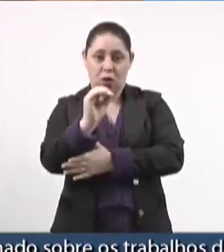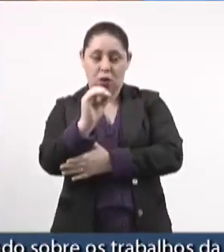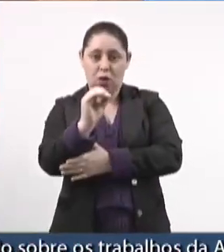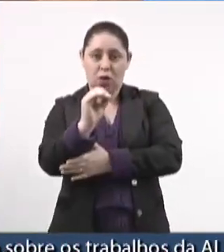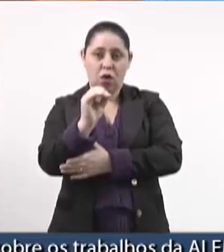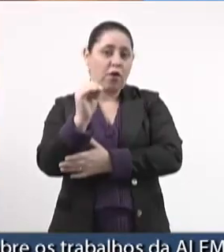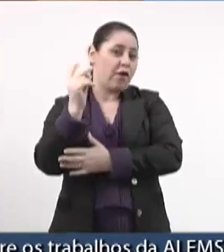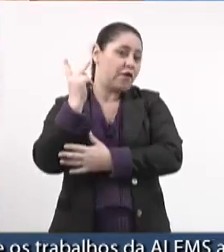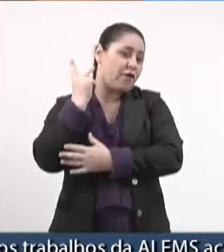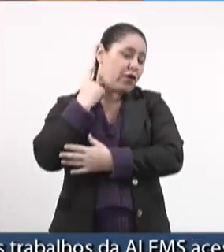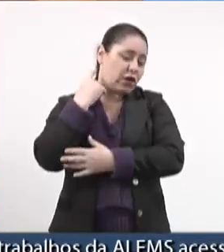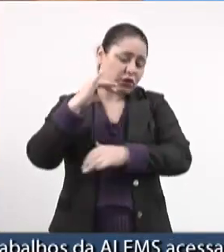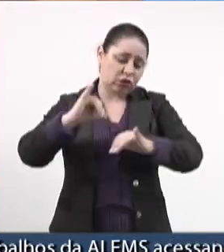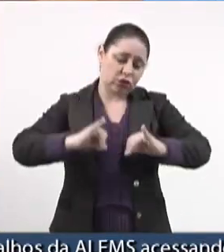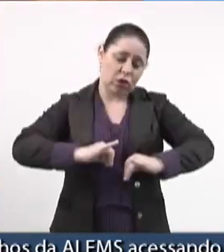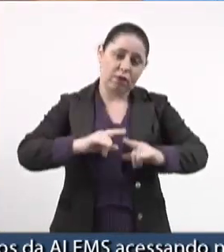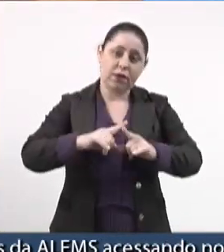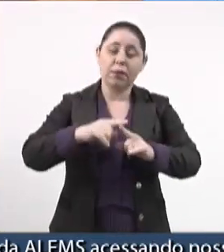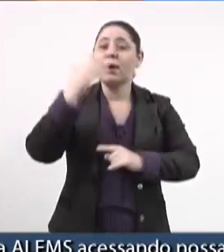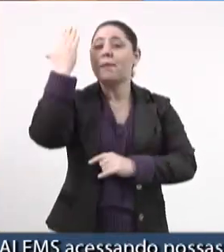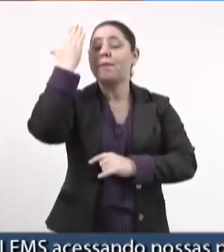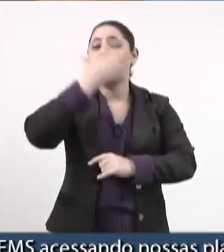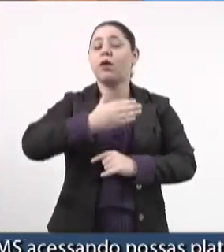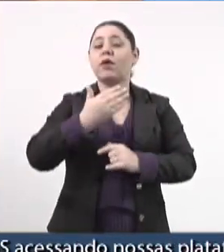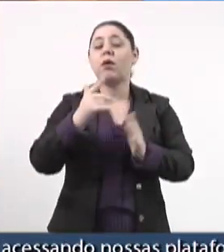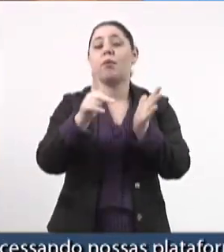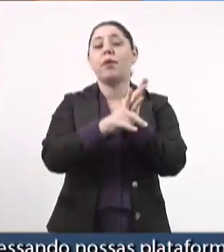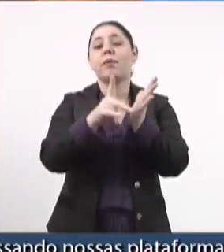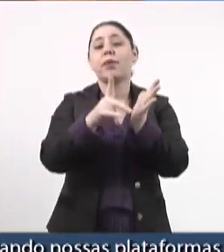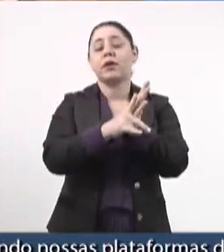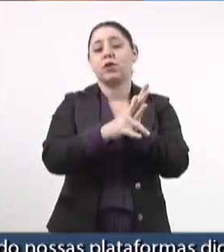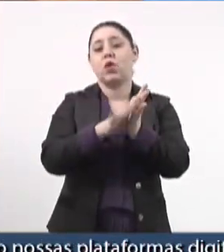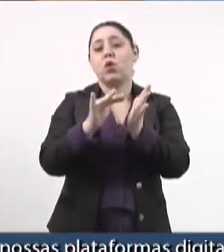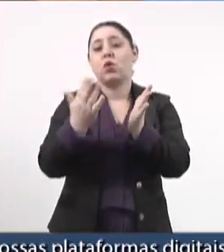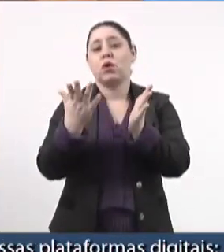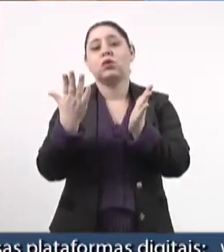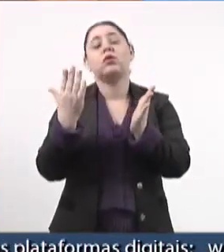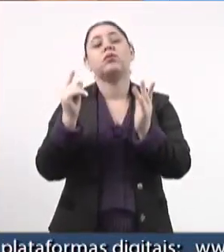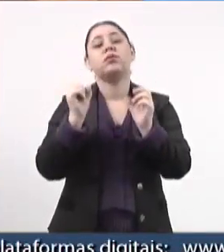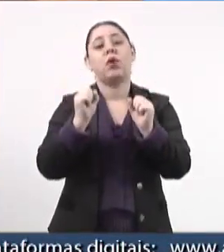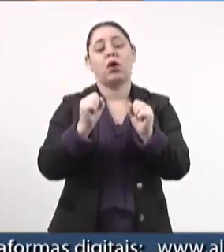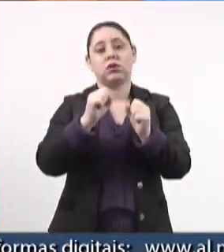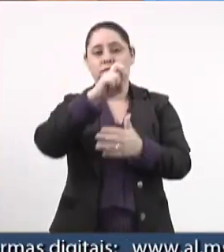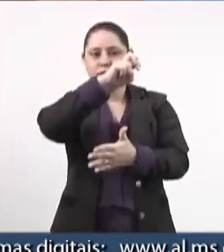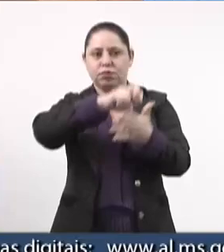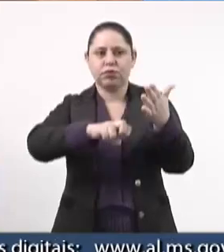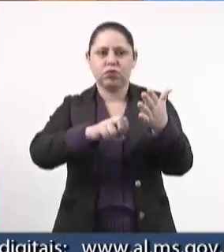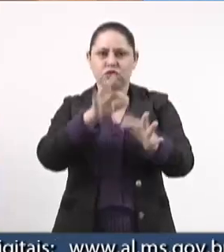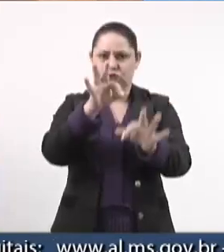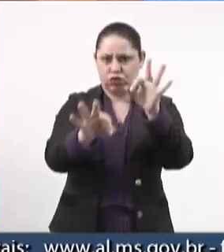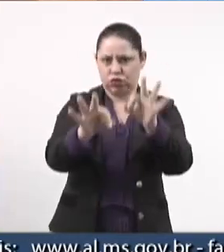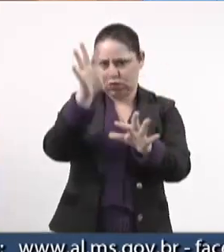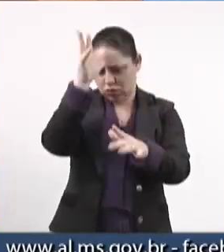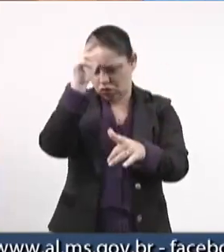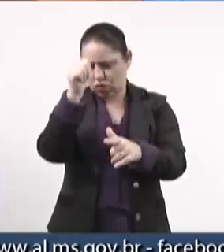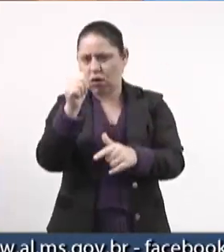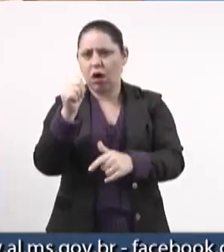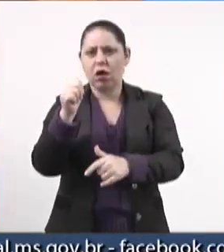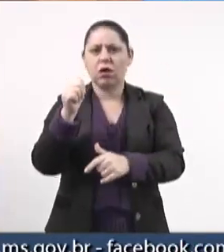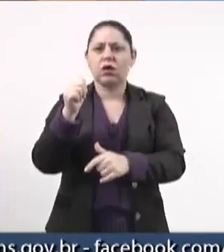recebida e também esses casos possam ir adiante no sentido de